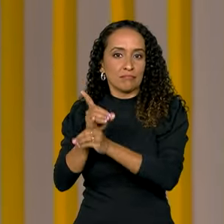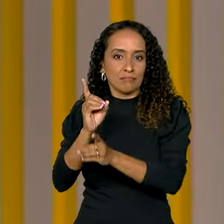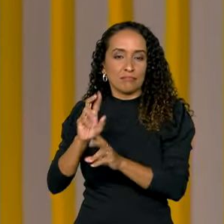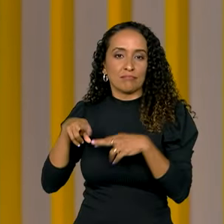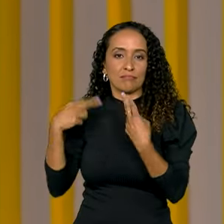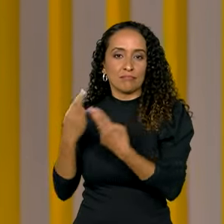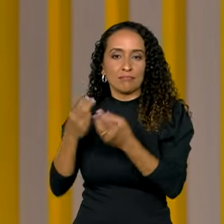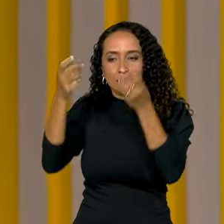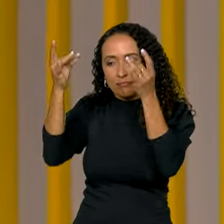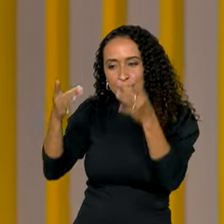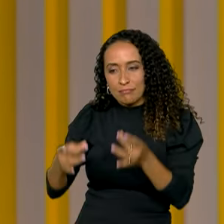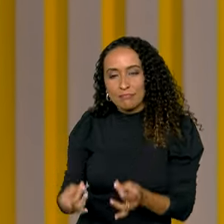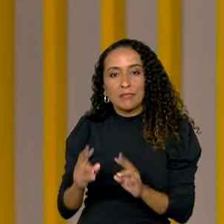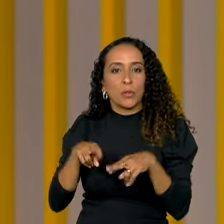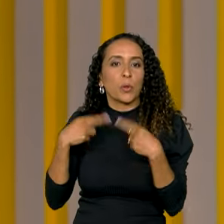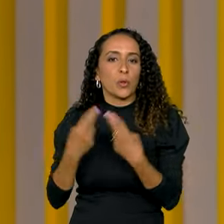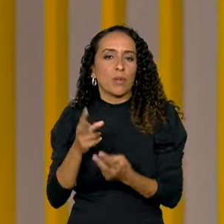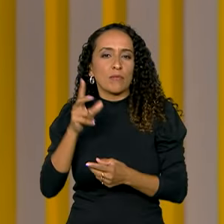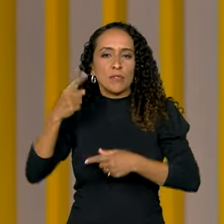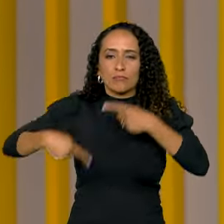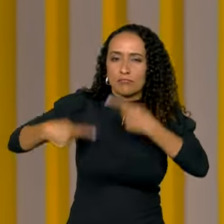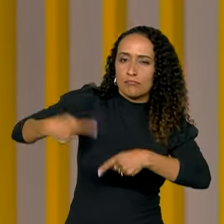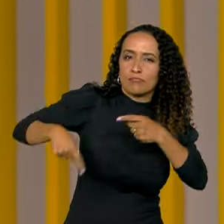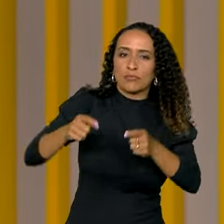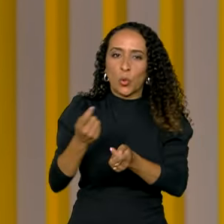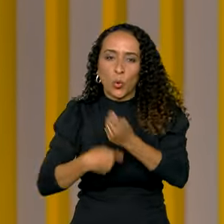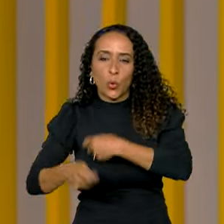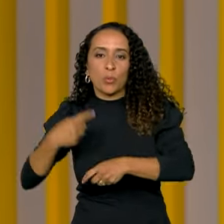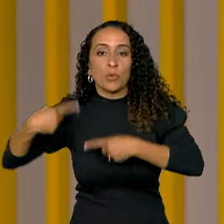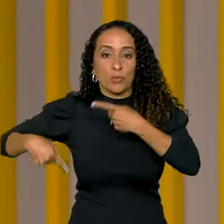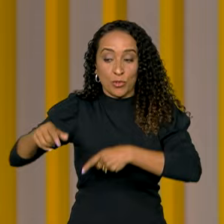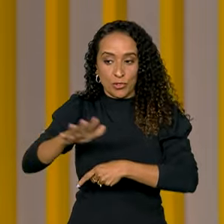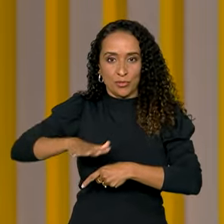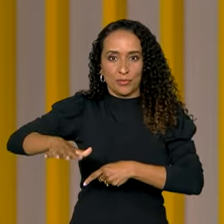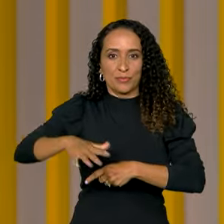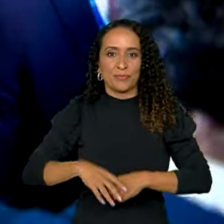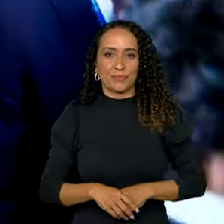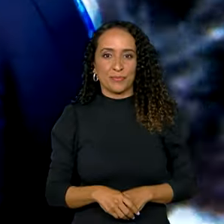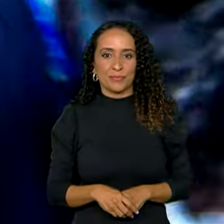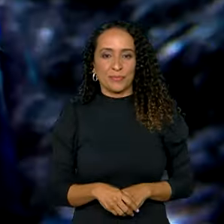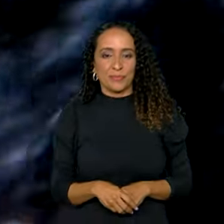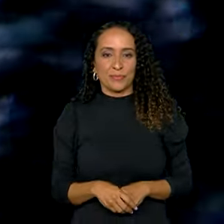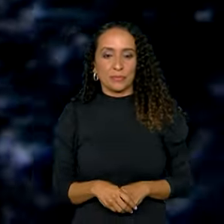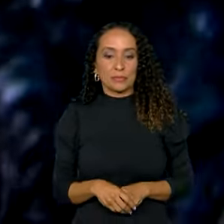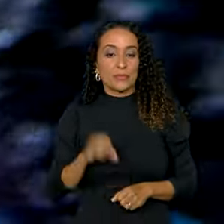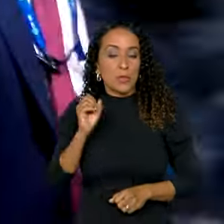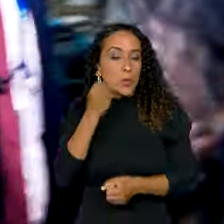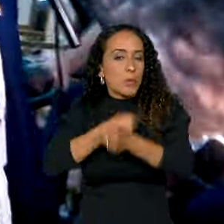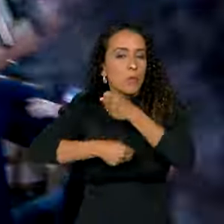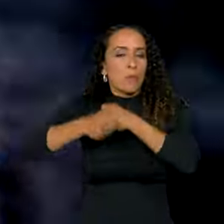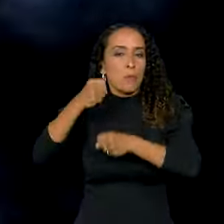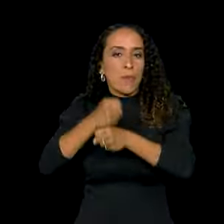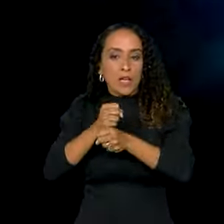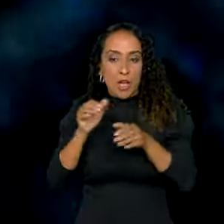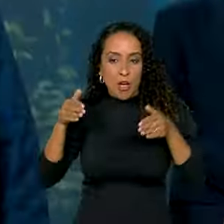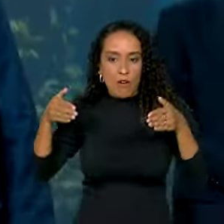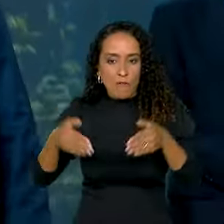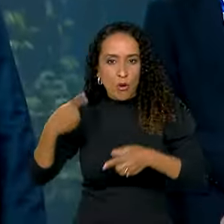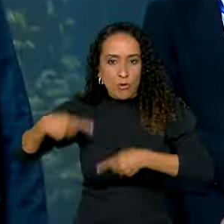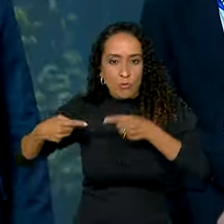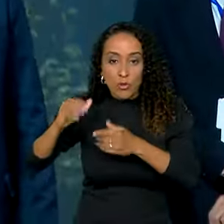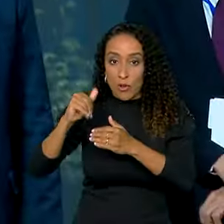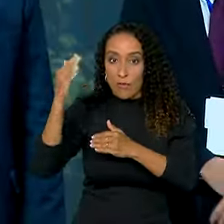traz os detalhes da reunião que vai discutir economia e política na região. Se no ano passado o foco da política